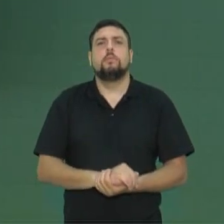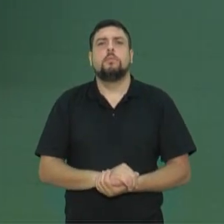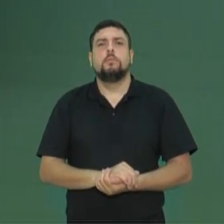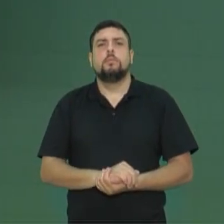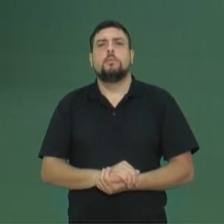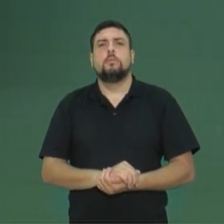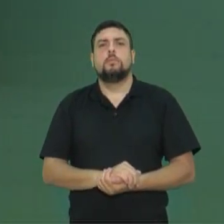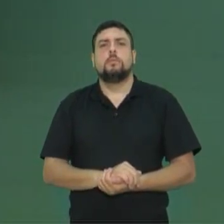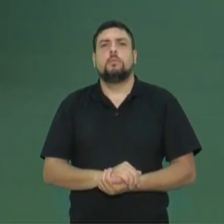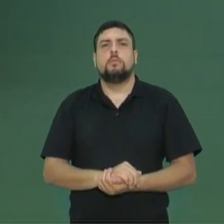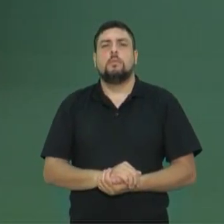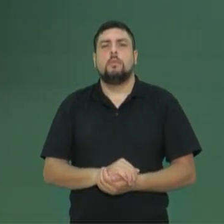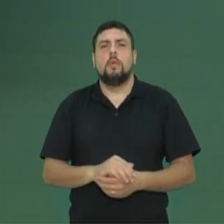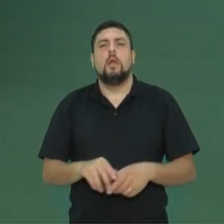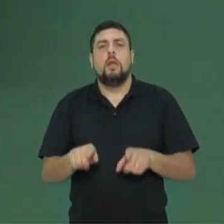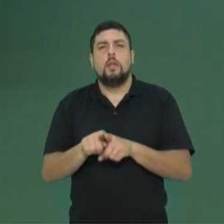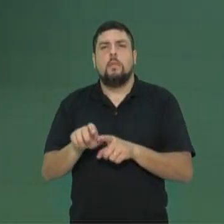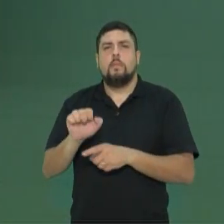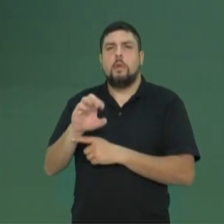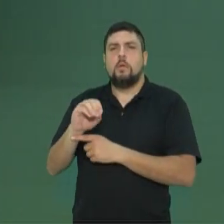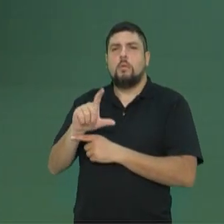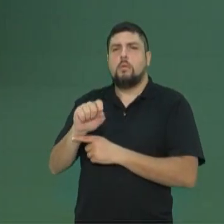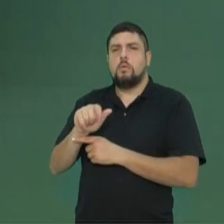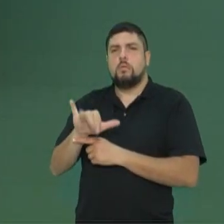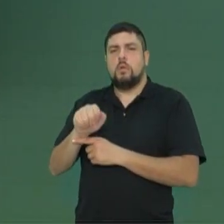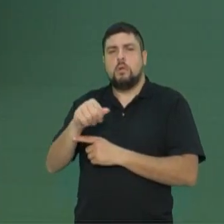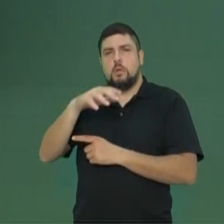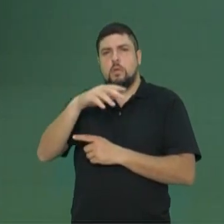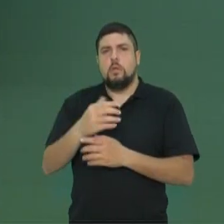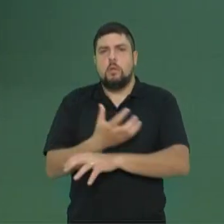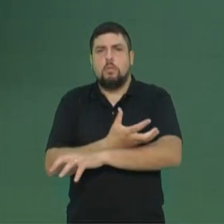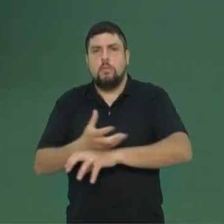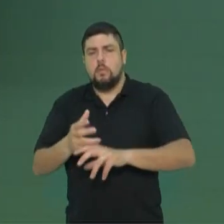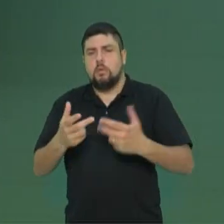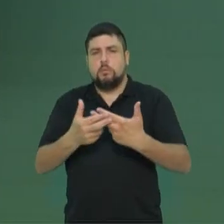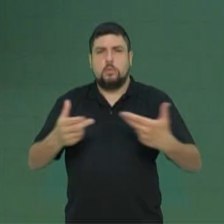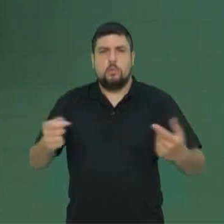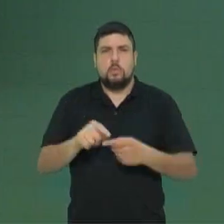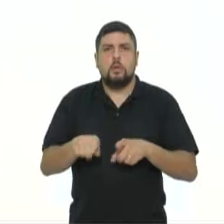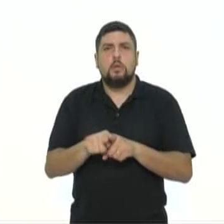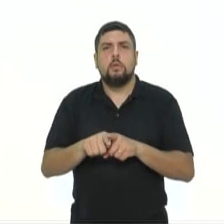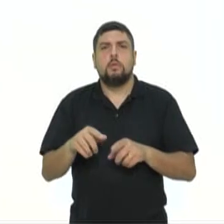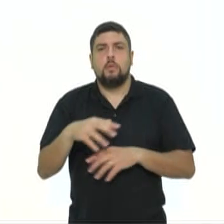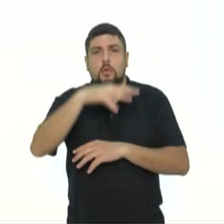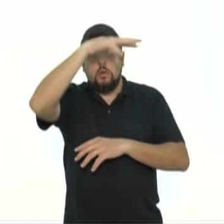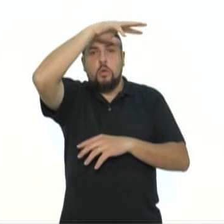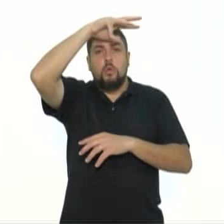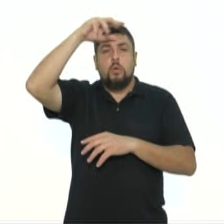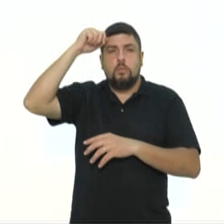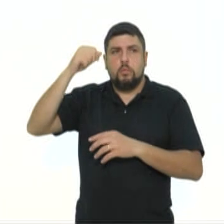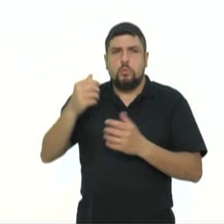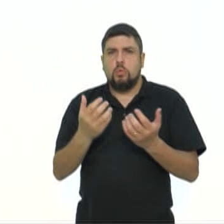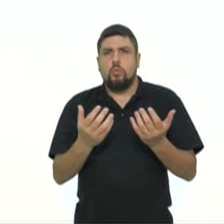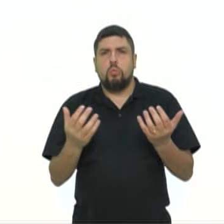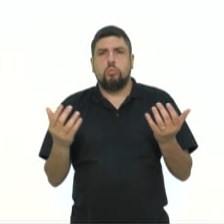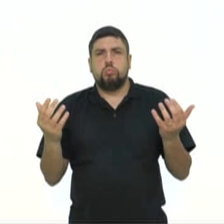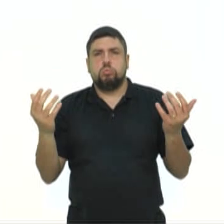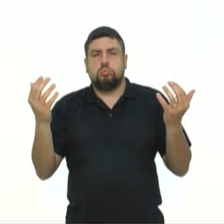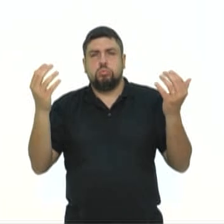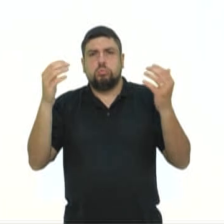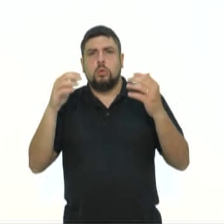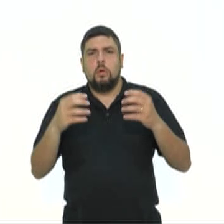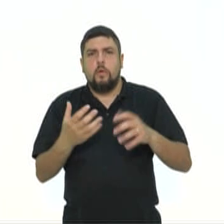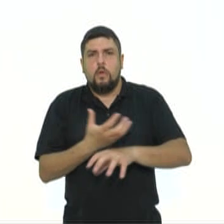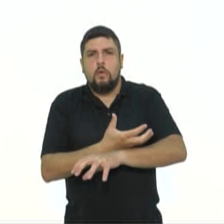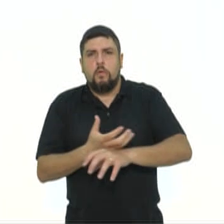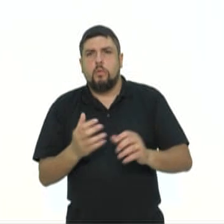Continuando, eu trouxe para vocês a ecologia das plantas, como na Amazônia tem essa questão de evaporação tão grande, tão grande, que lá na estação